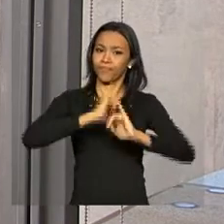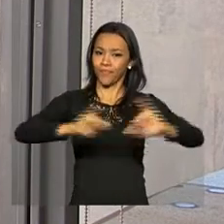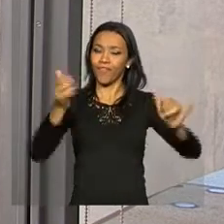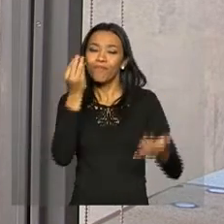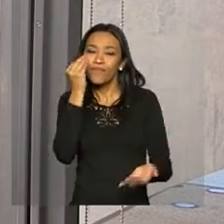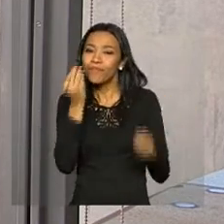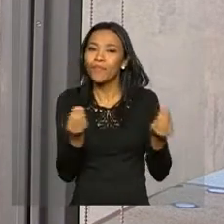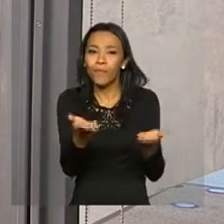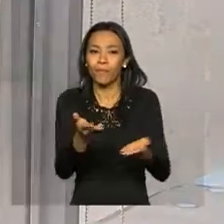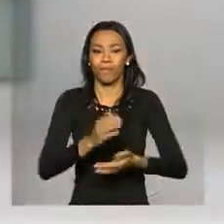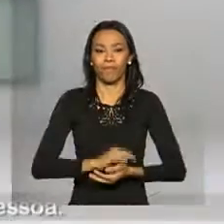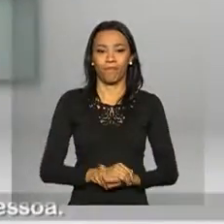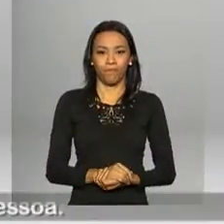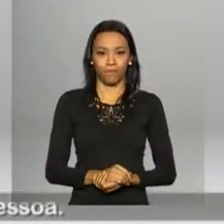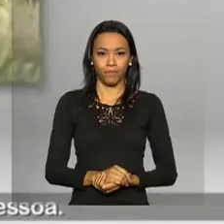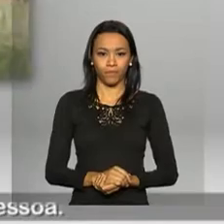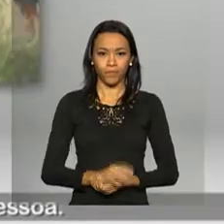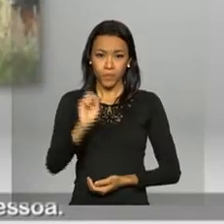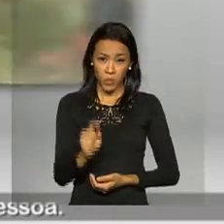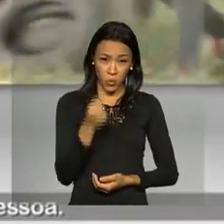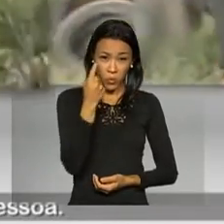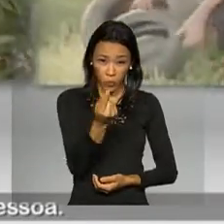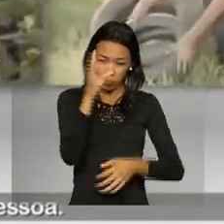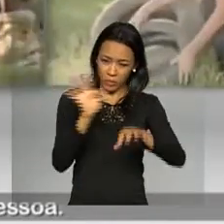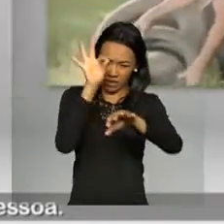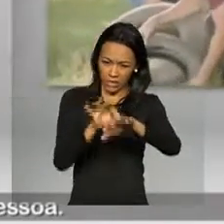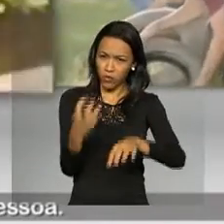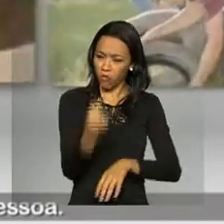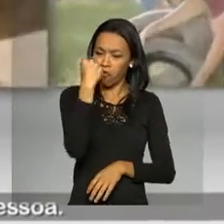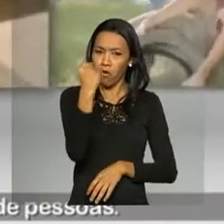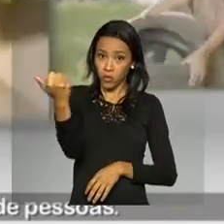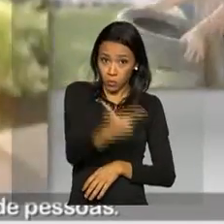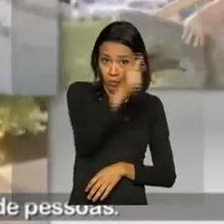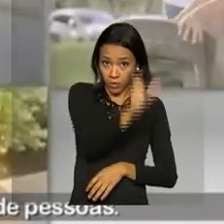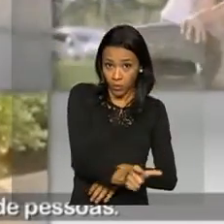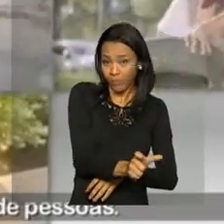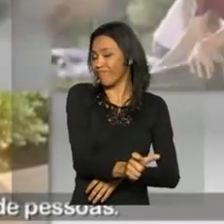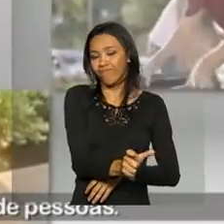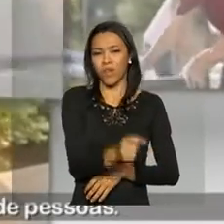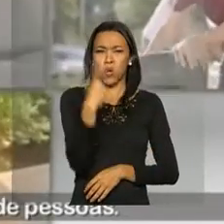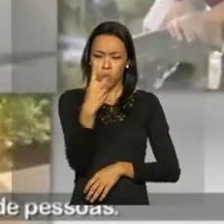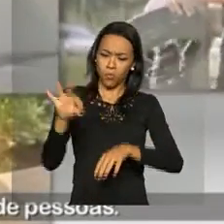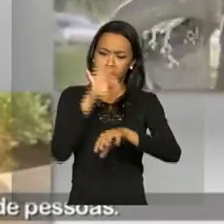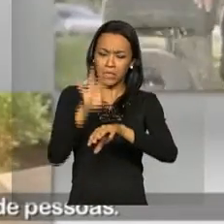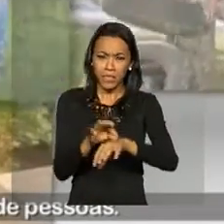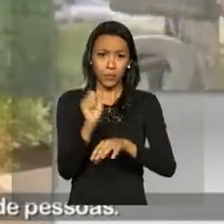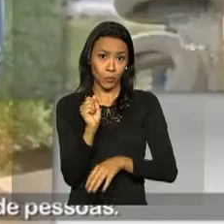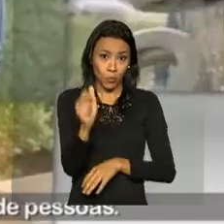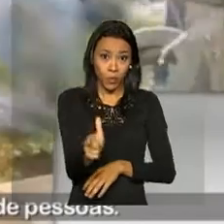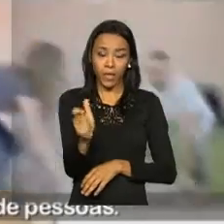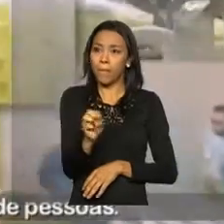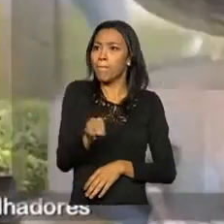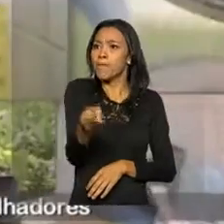conferir. Um mosquito não pode ser mais forte que uma pessoa. Um mosquito não pode ser mais forte que um